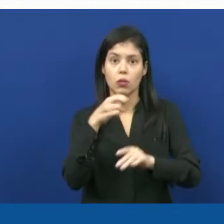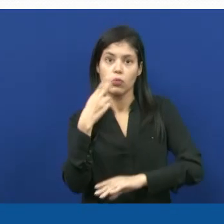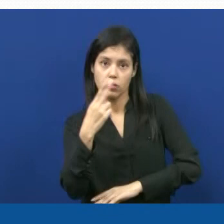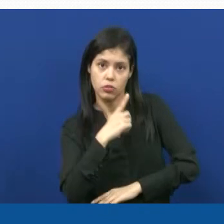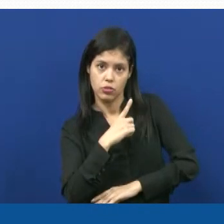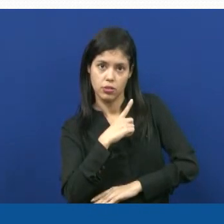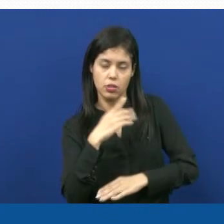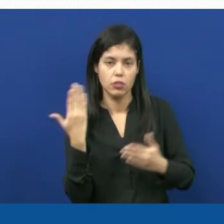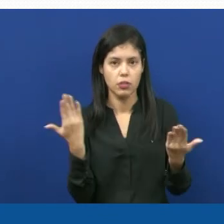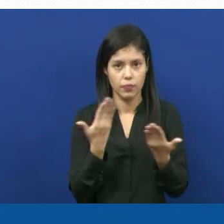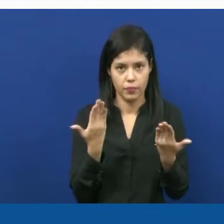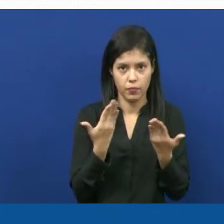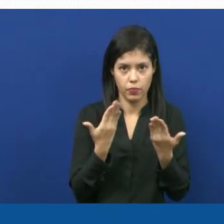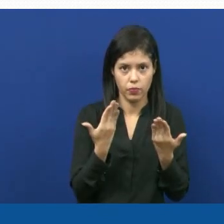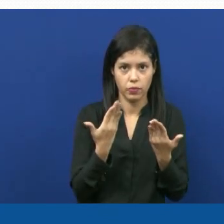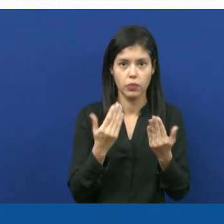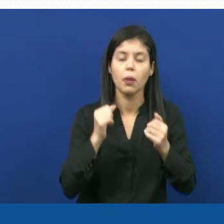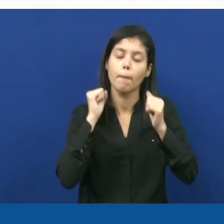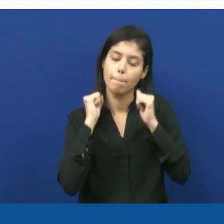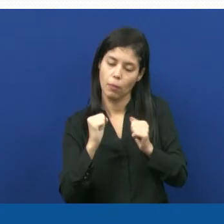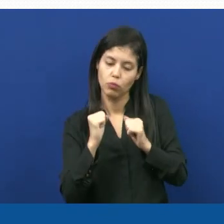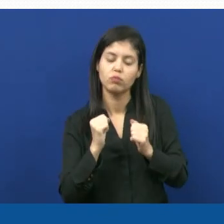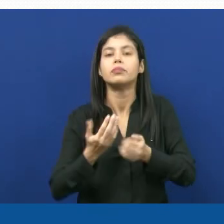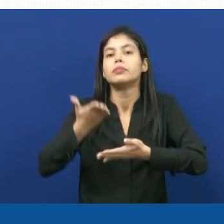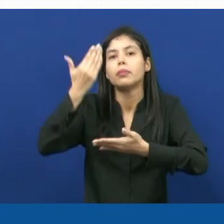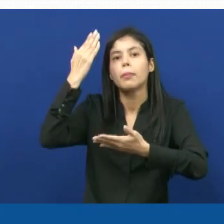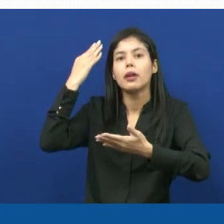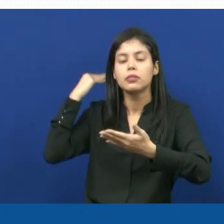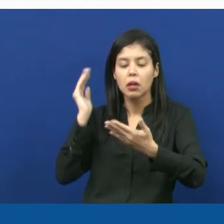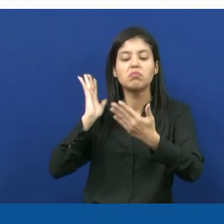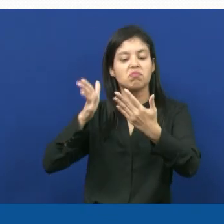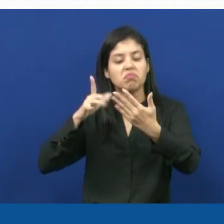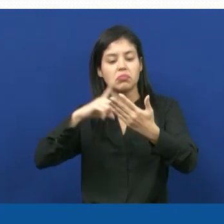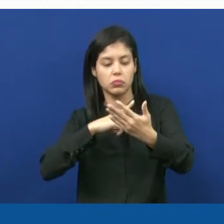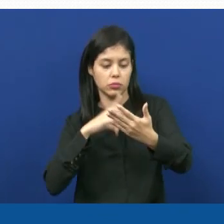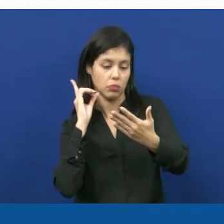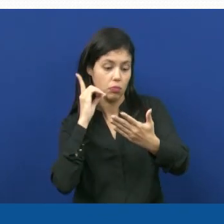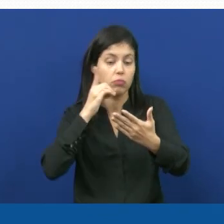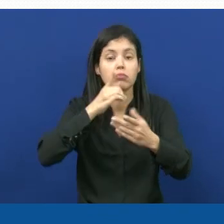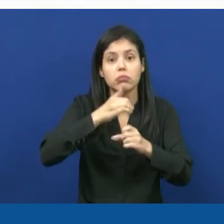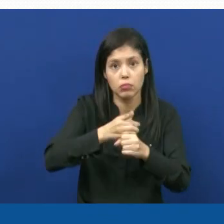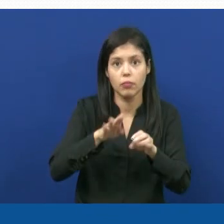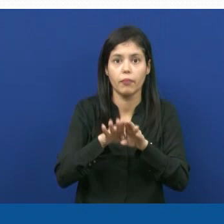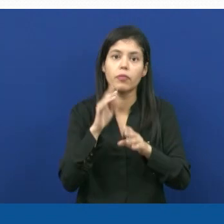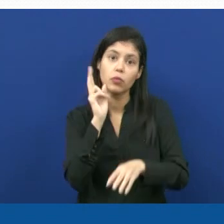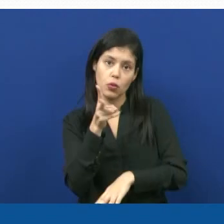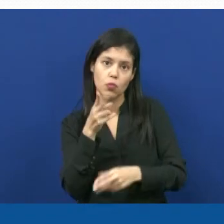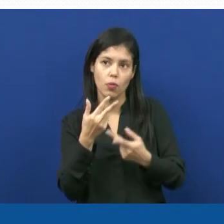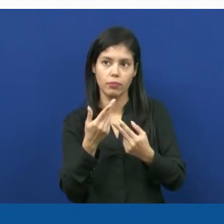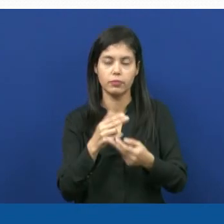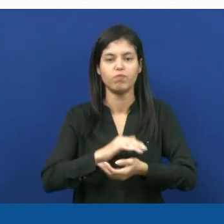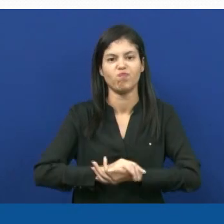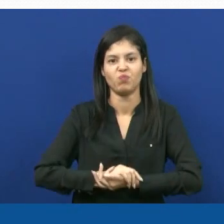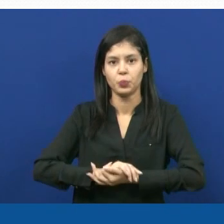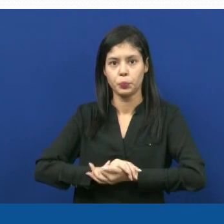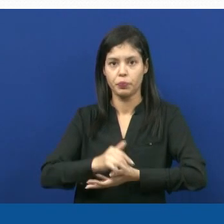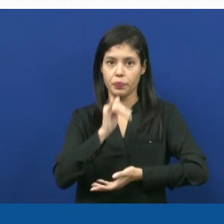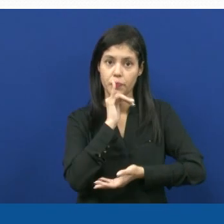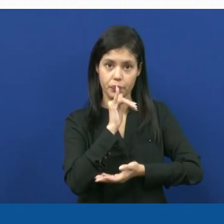ser vivo que eu tenho hoje pode ser parente de um ser vivo que já viveu anteriormente. Por exemplo,